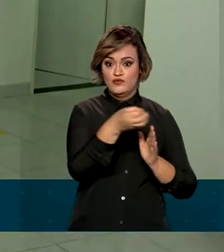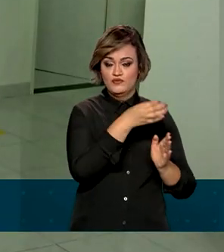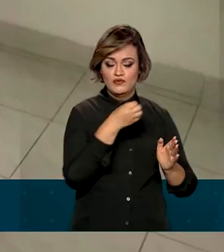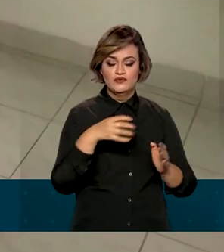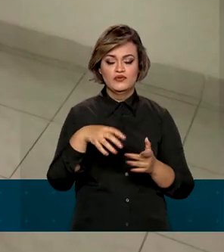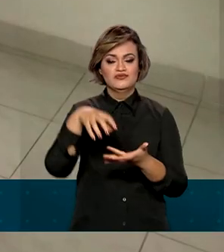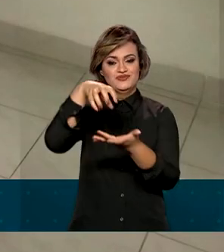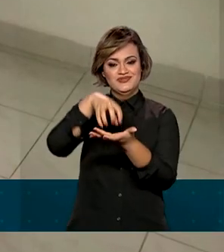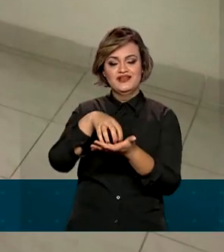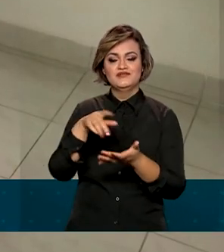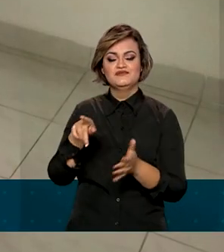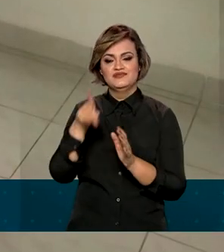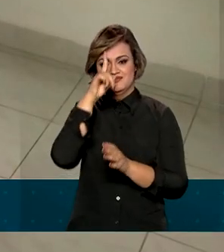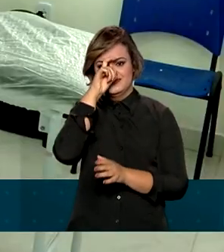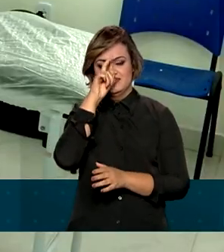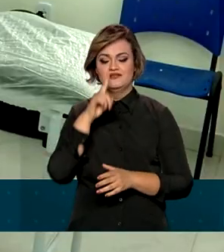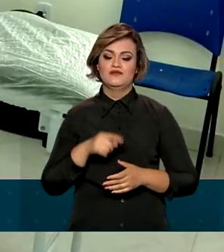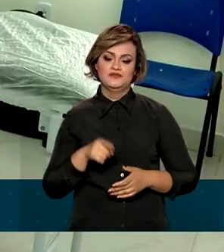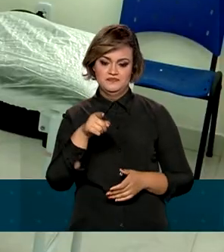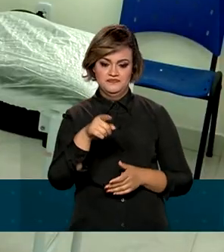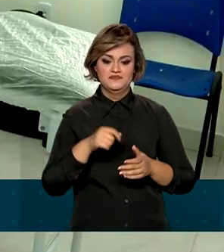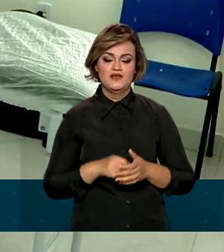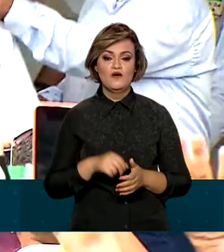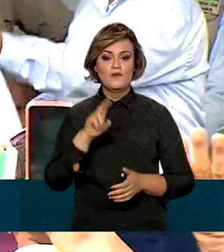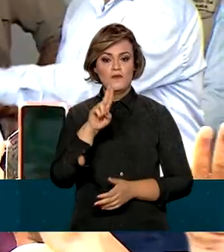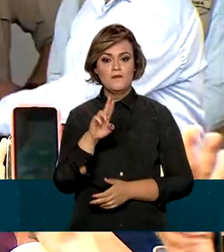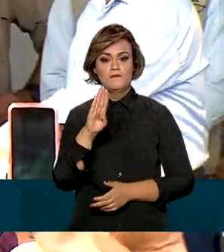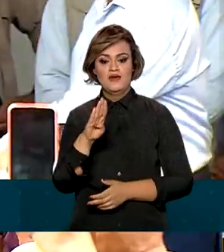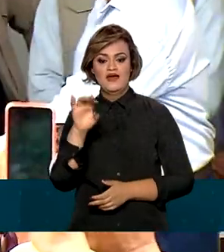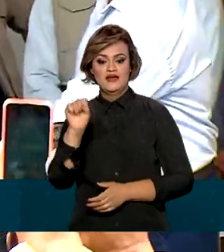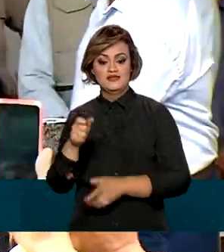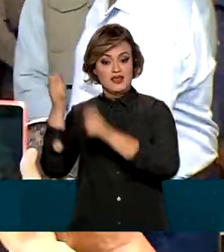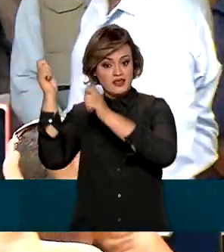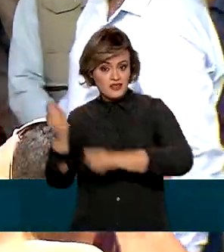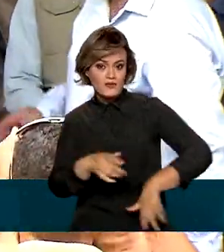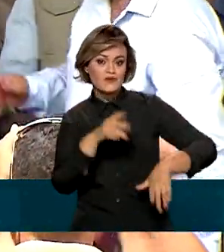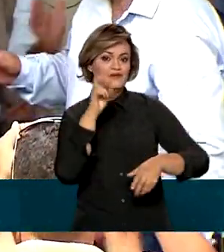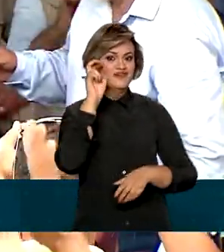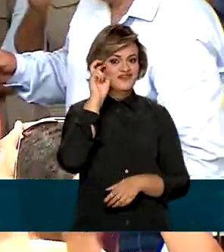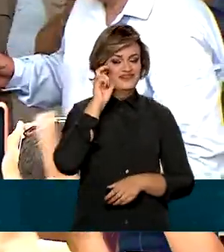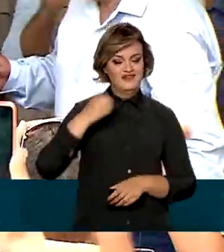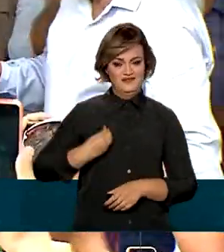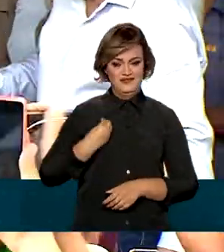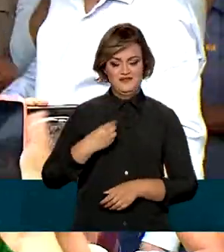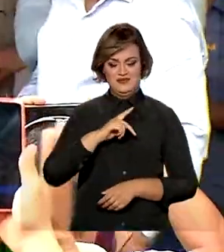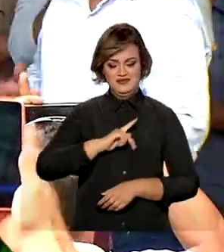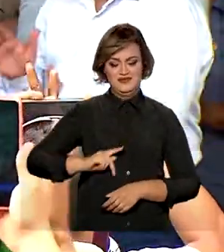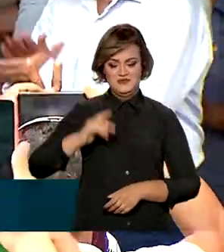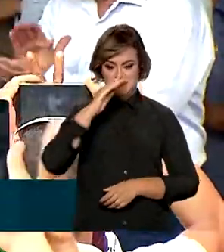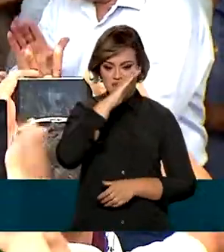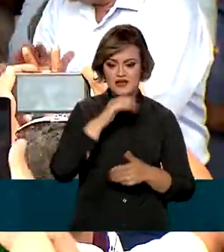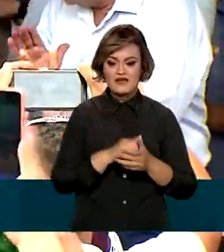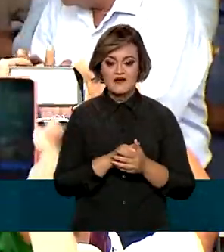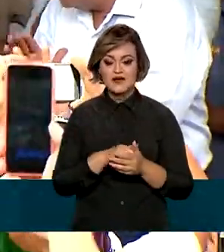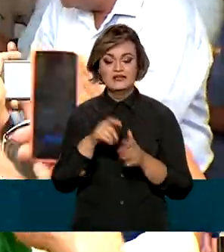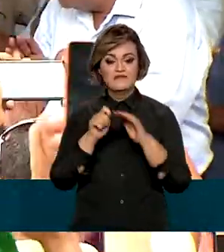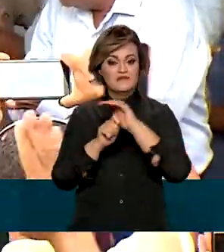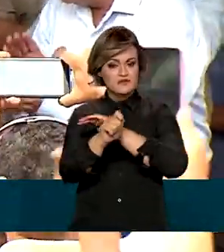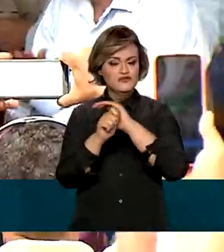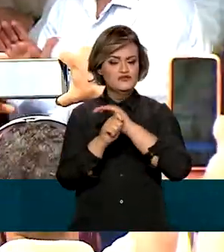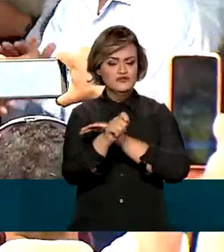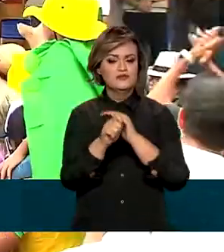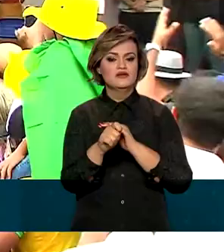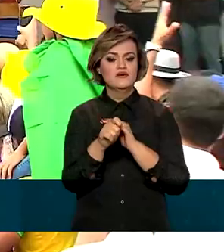nova unidade básica de saúde da cidade. A UBS, inaugurada nesta quinta-feira pelo presidente Jair Bolsonaro, recebeu investimentos